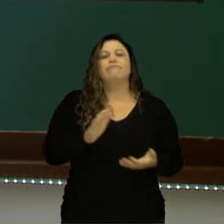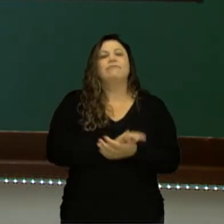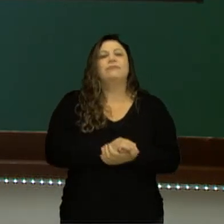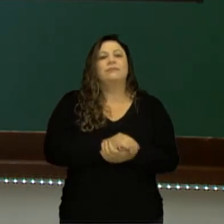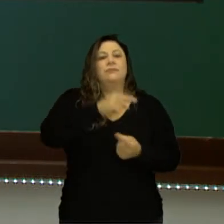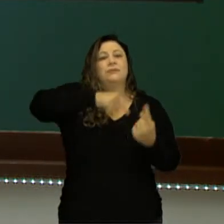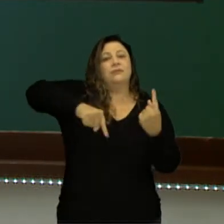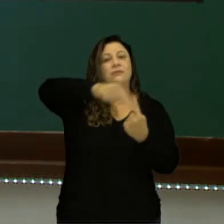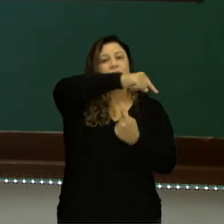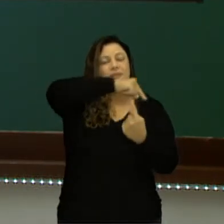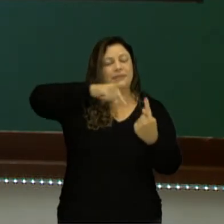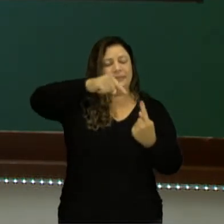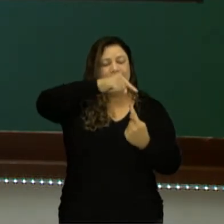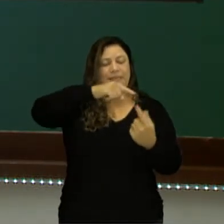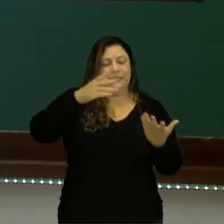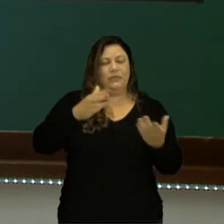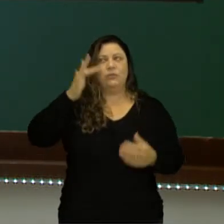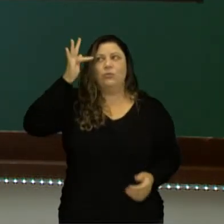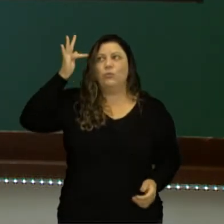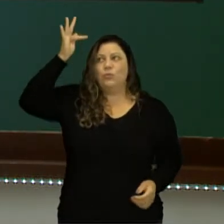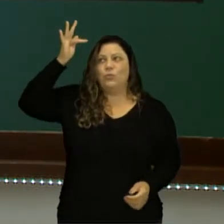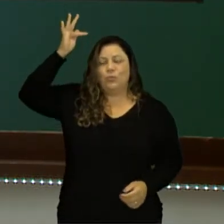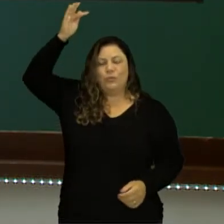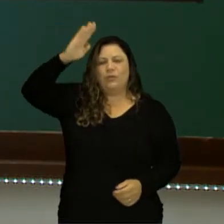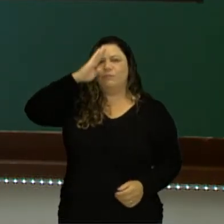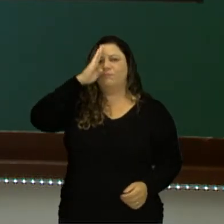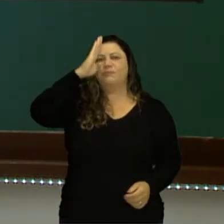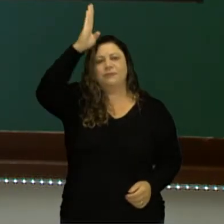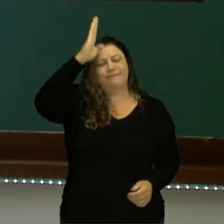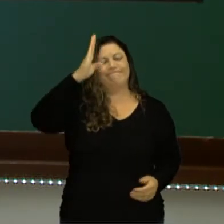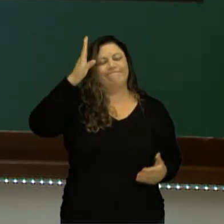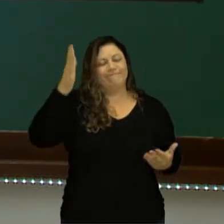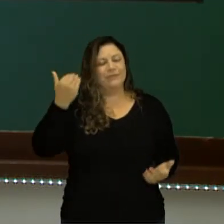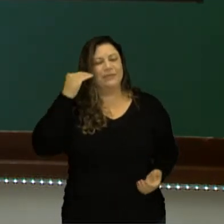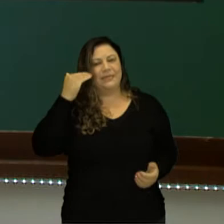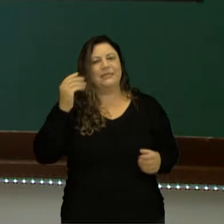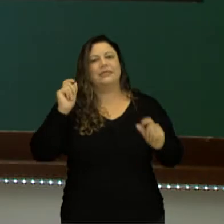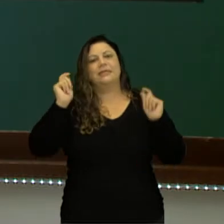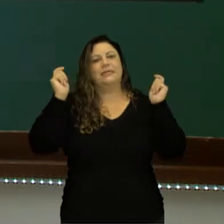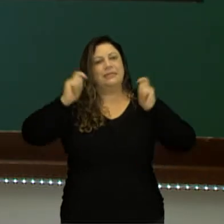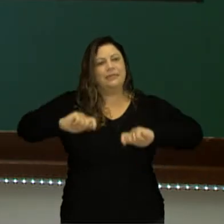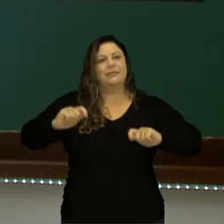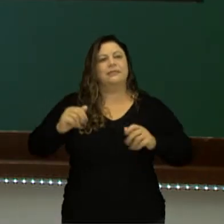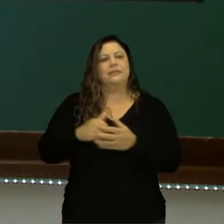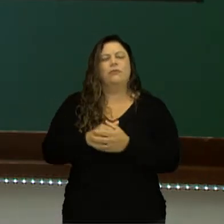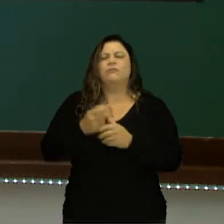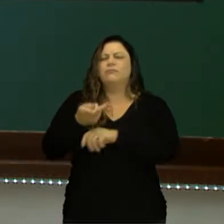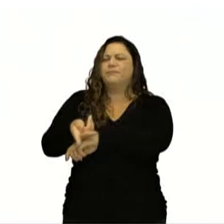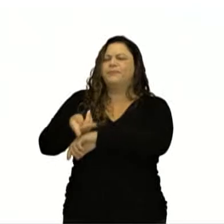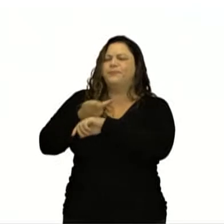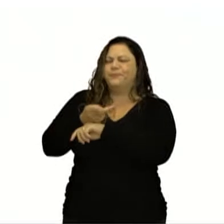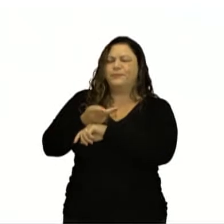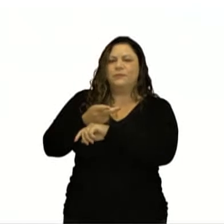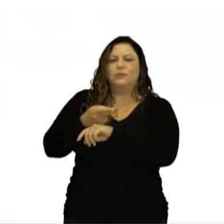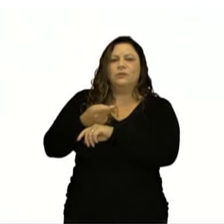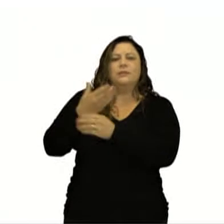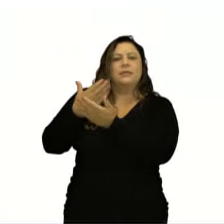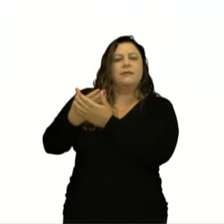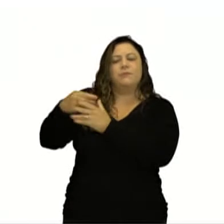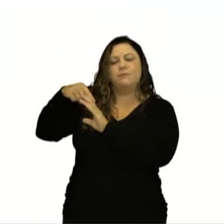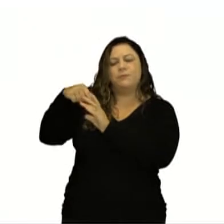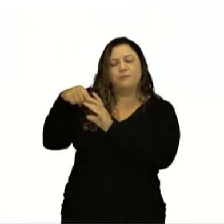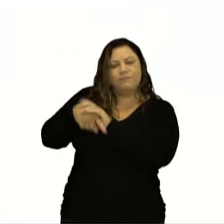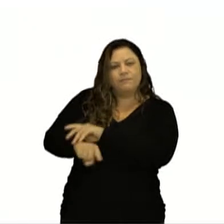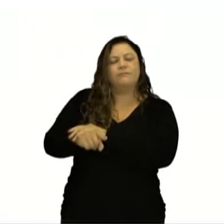Agostinho é o filósofo essencial então para a compreensão da patrística. Ele busca fundamentar o cristianismo.